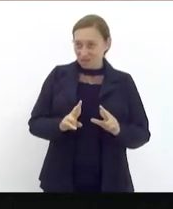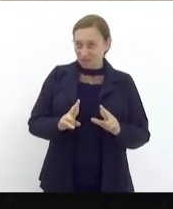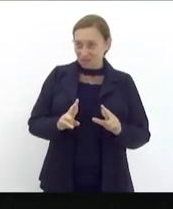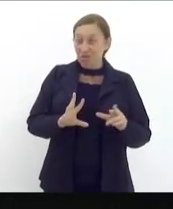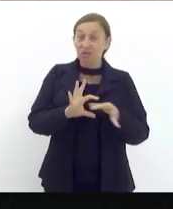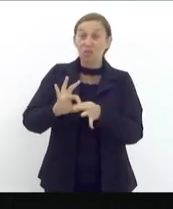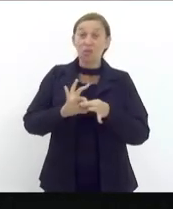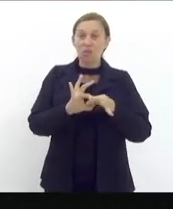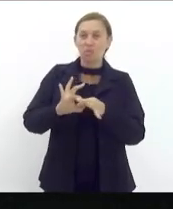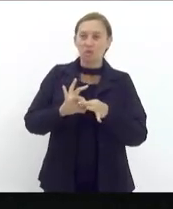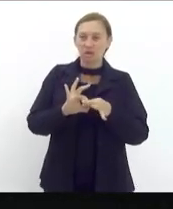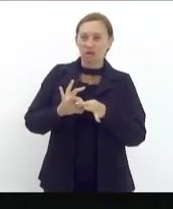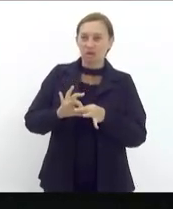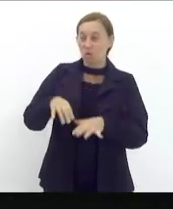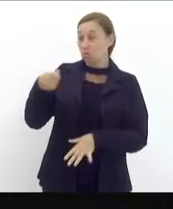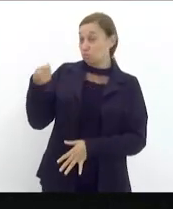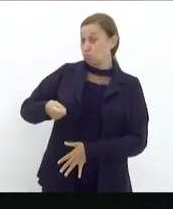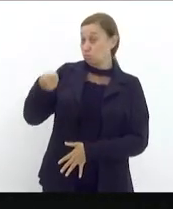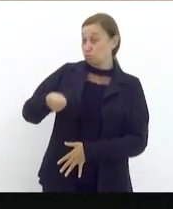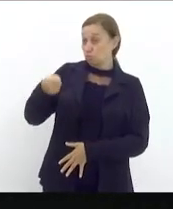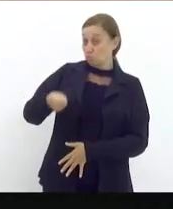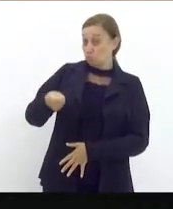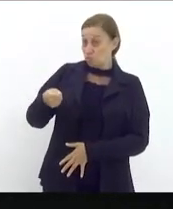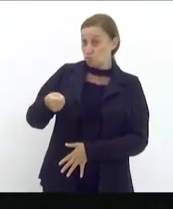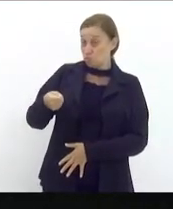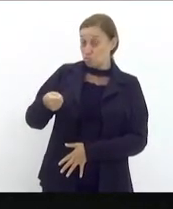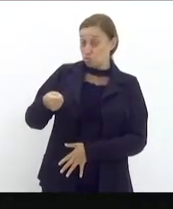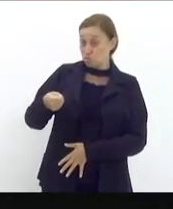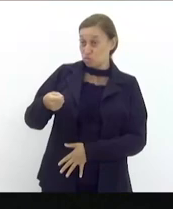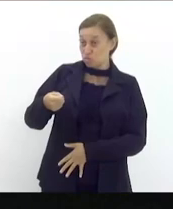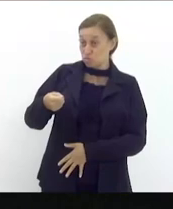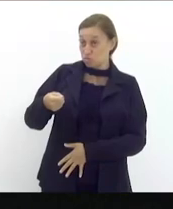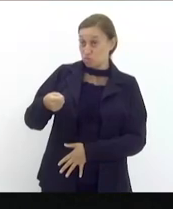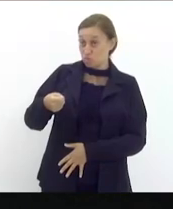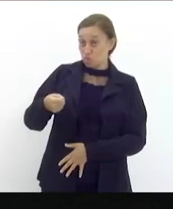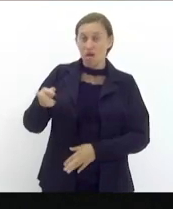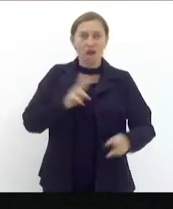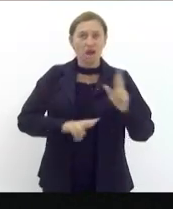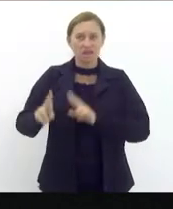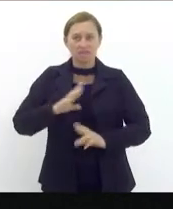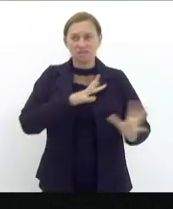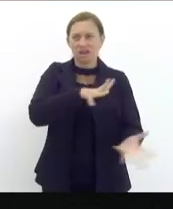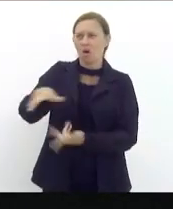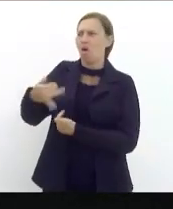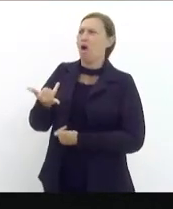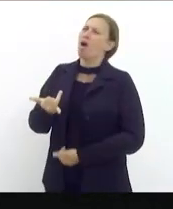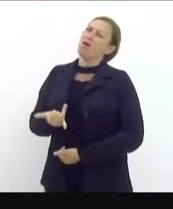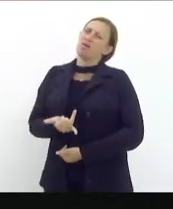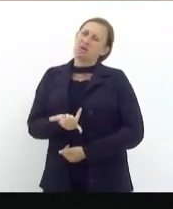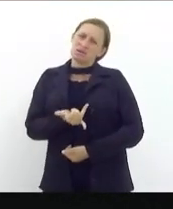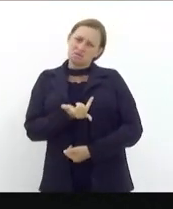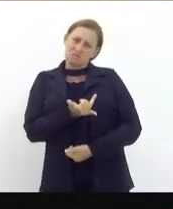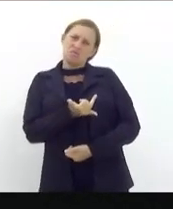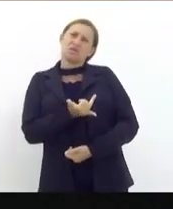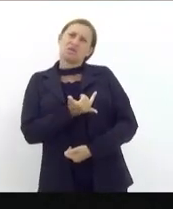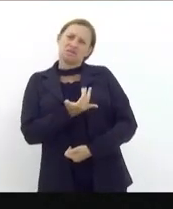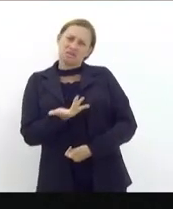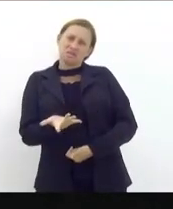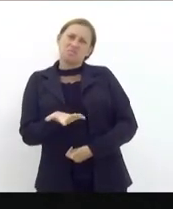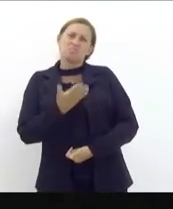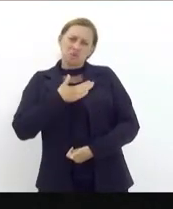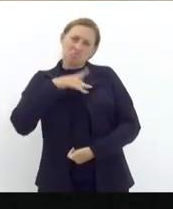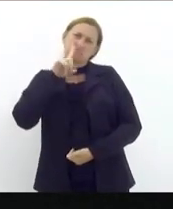afora é um mérito das relações internacionais me poupe deputado pelo amor de Deus